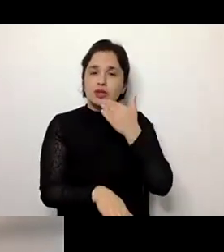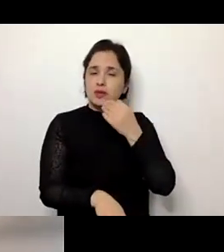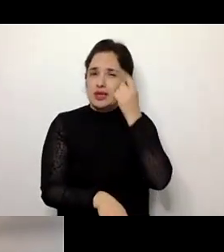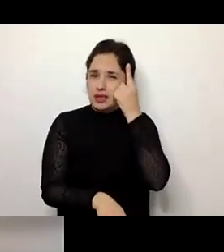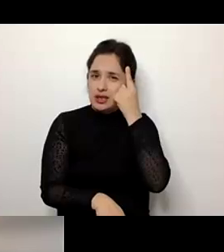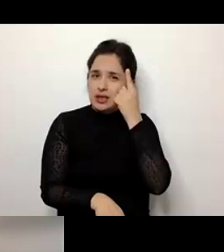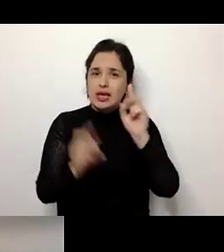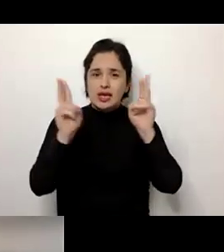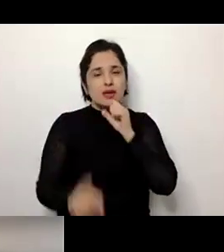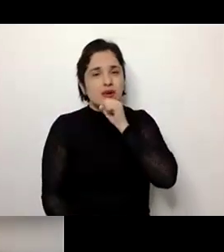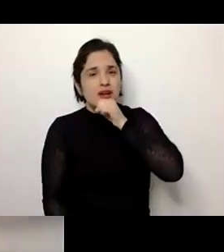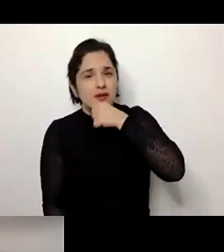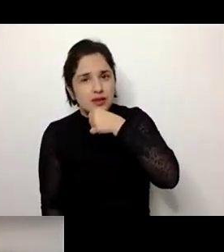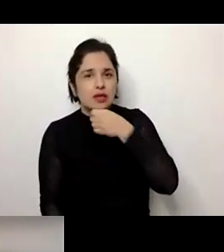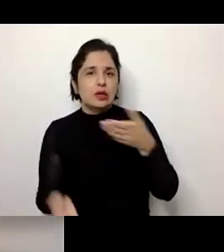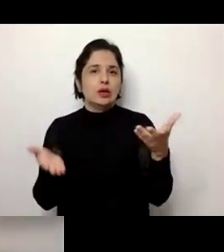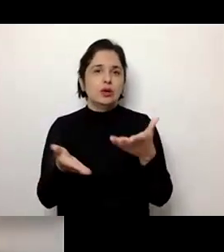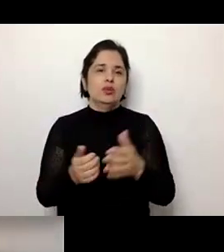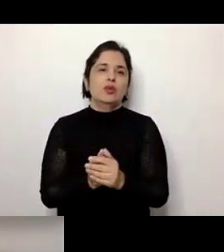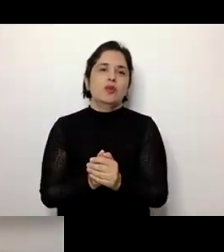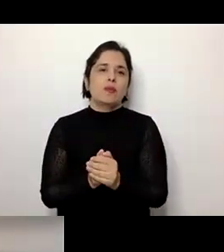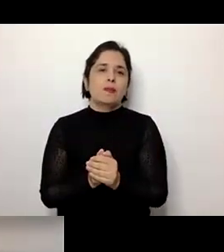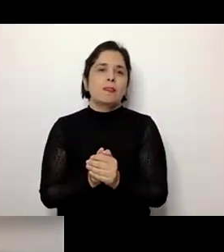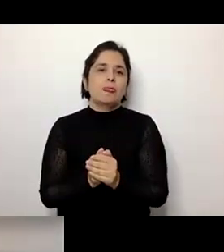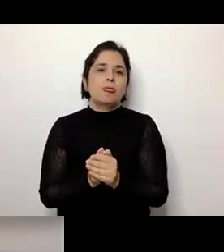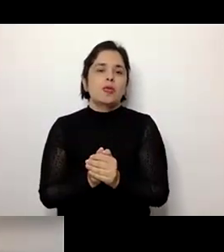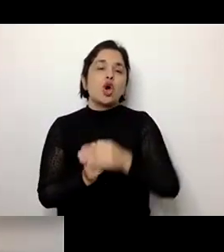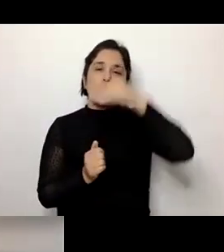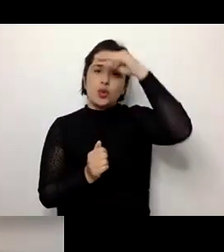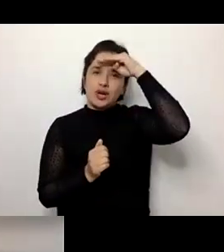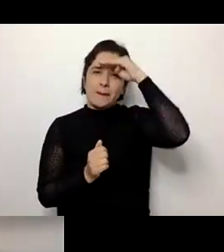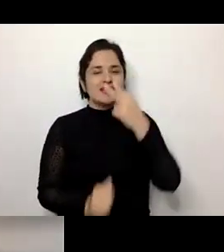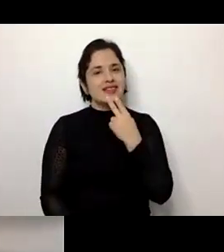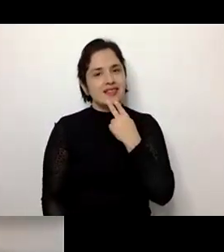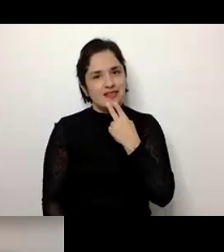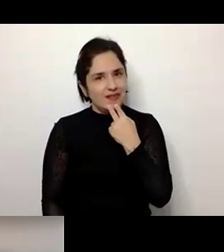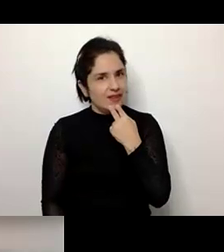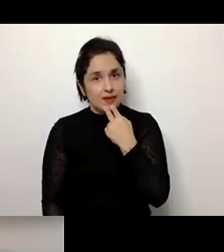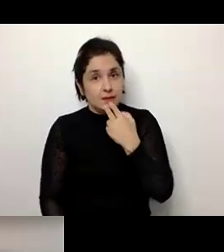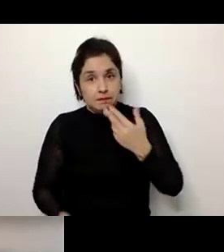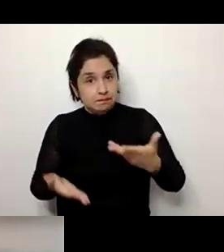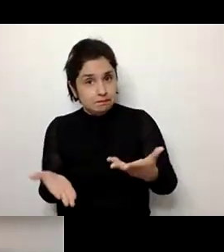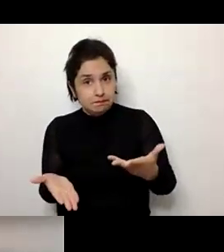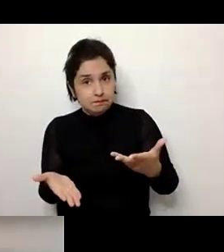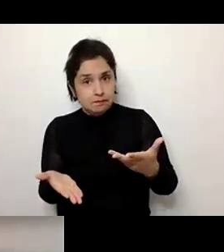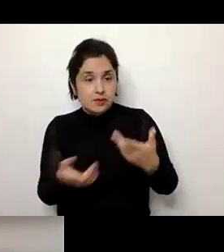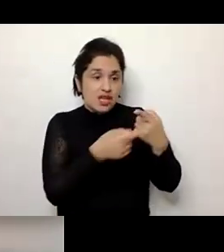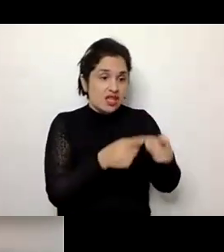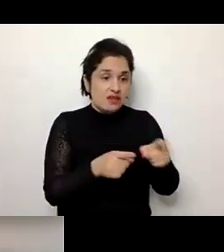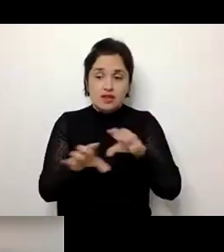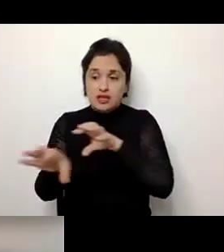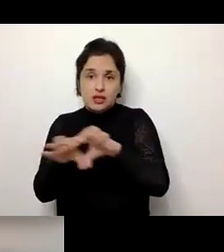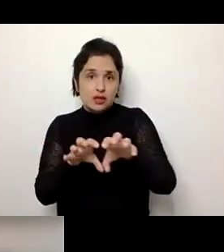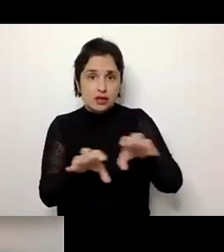tema da vejez justamente como uma experiência de vida que se dá a partir de diferentes elementos que